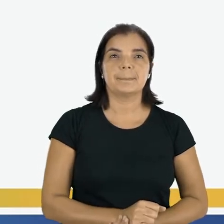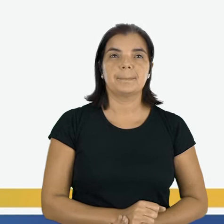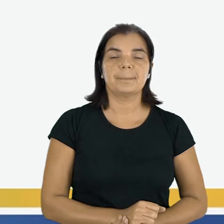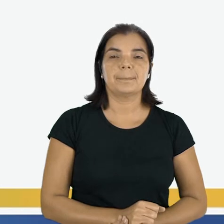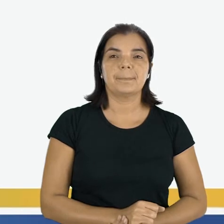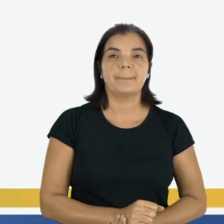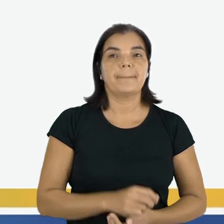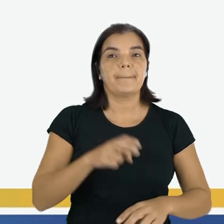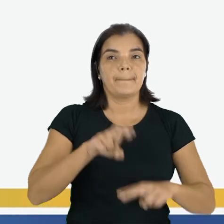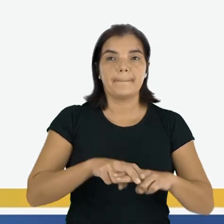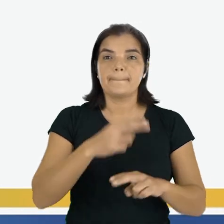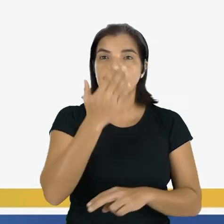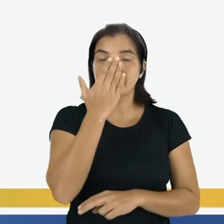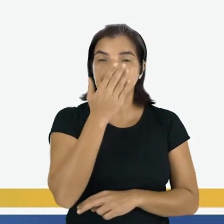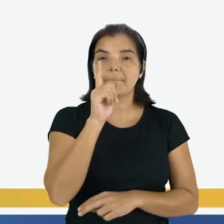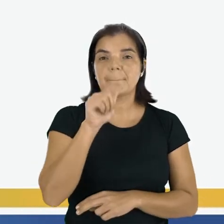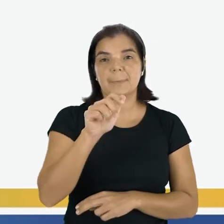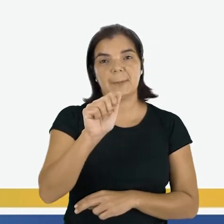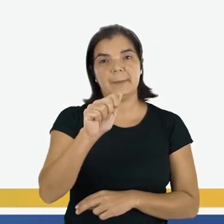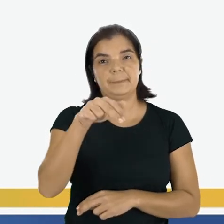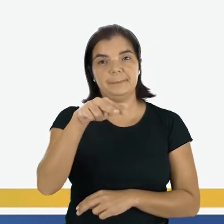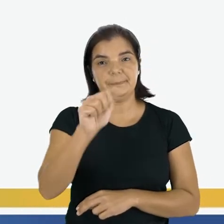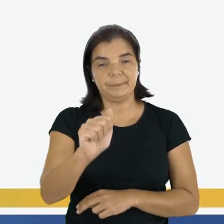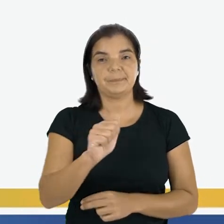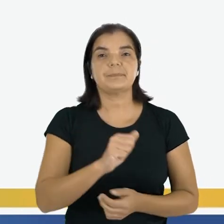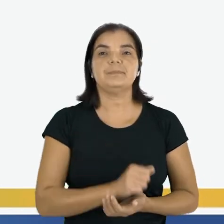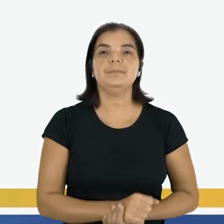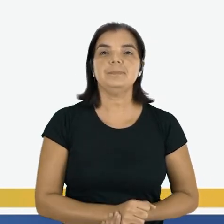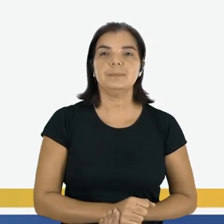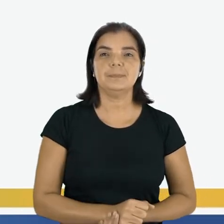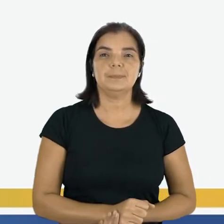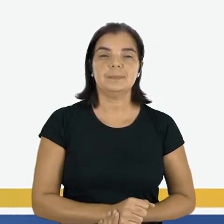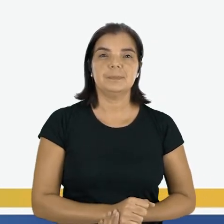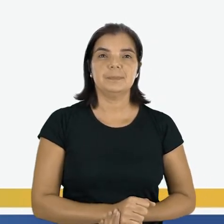Quem senta-se à frente de Lucas é a Ana.